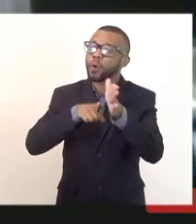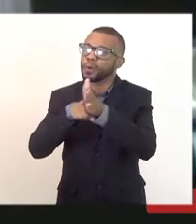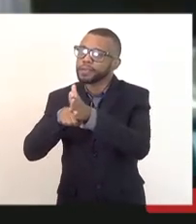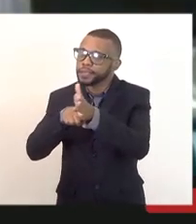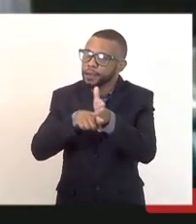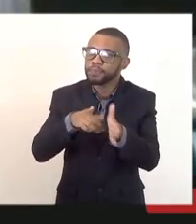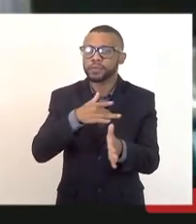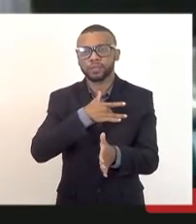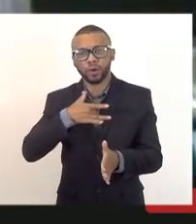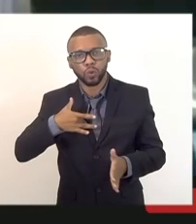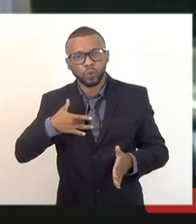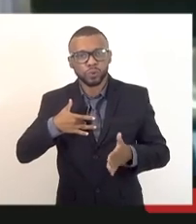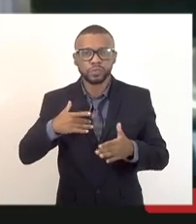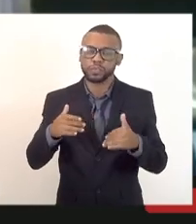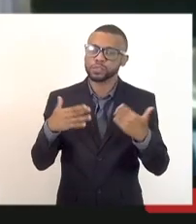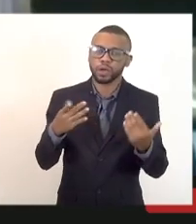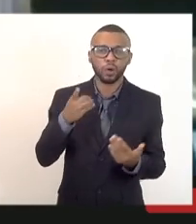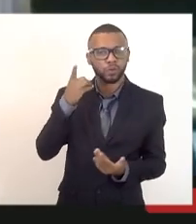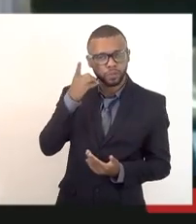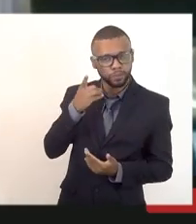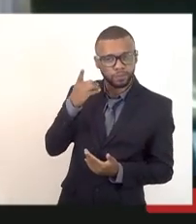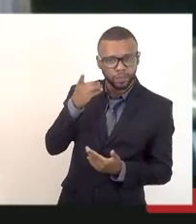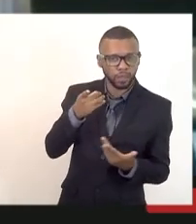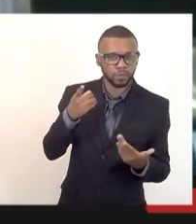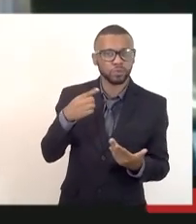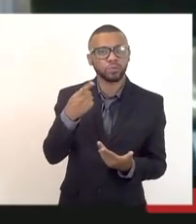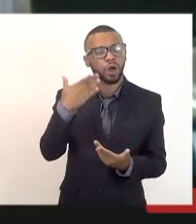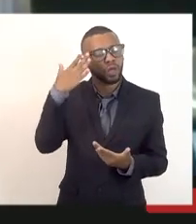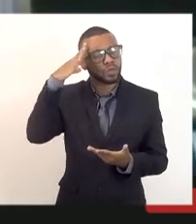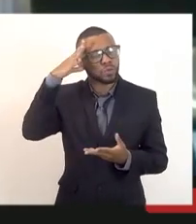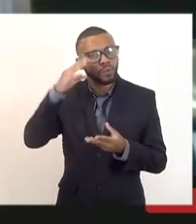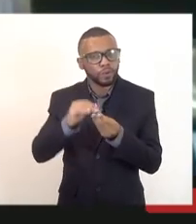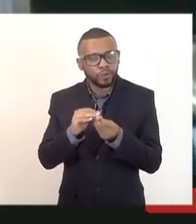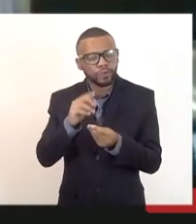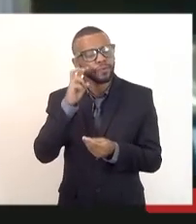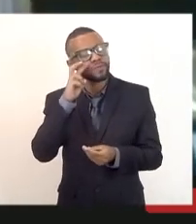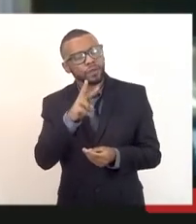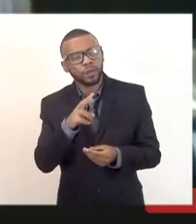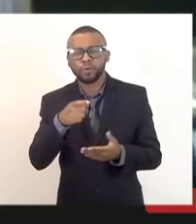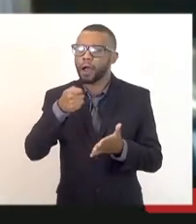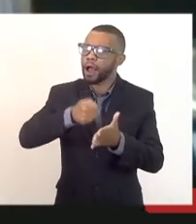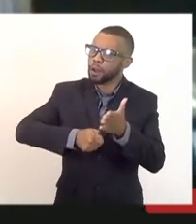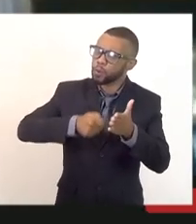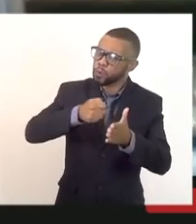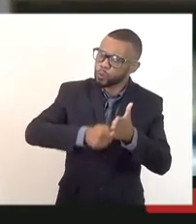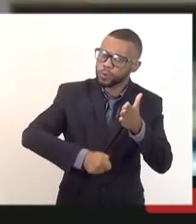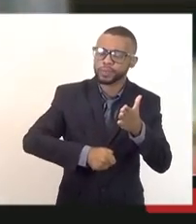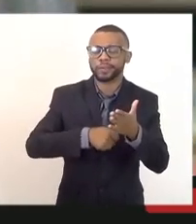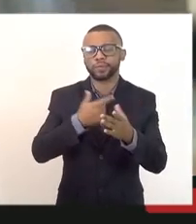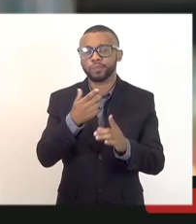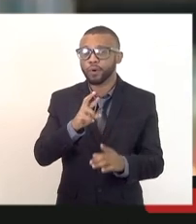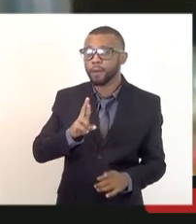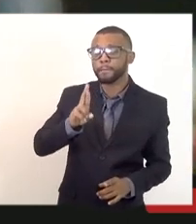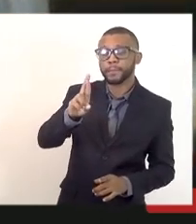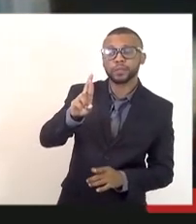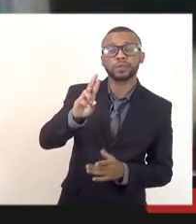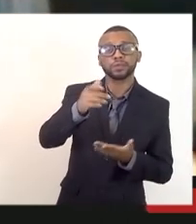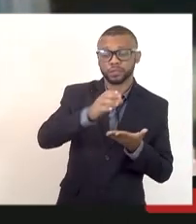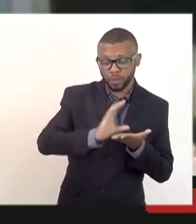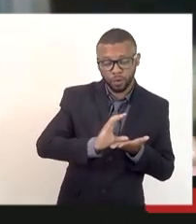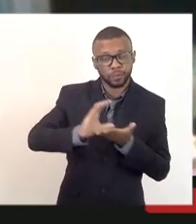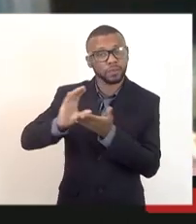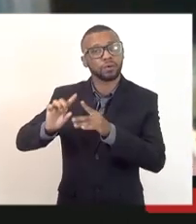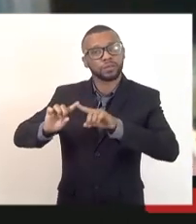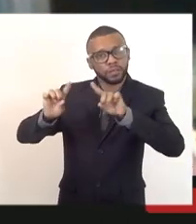Então, deputado, assim, a gente entende, eu estou vendo a luta do senhor, então, como presidente da Comissão de Servidores Públicos,